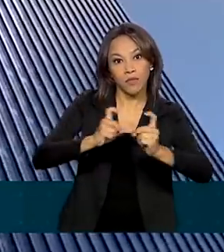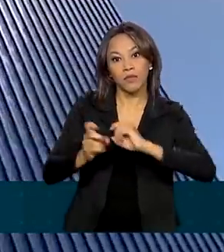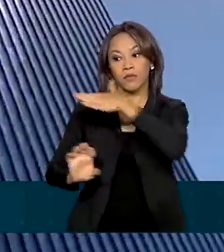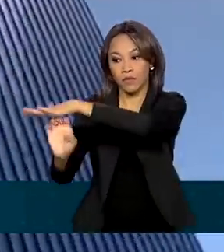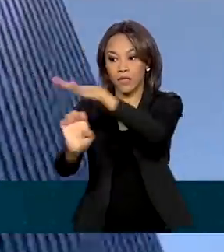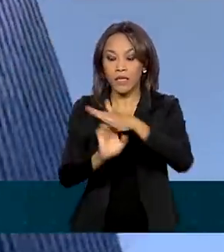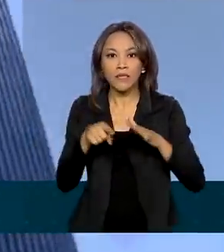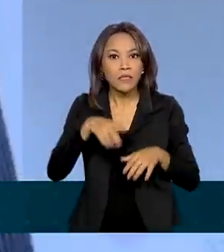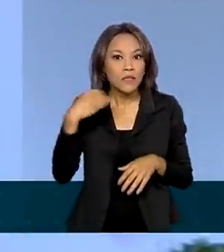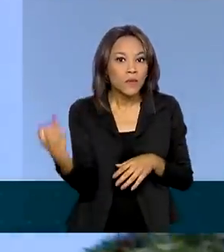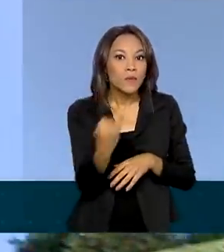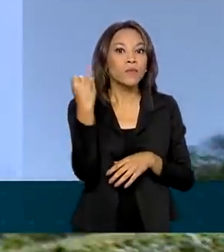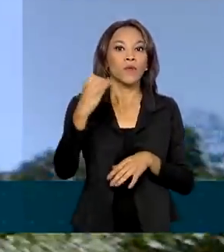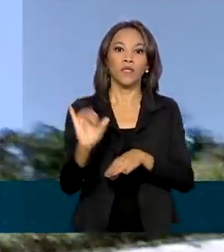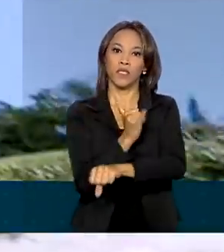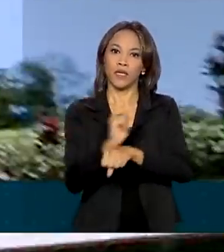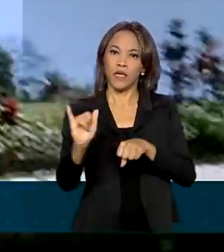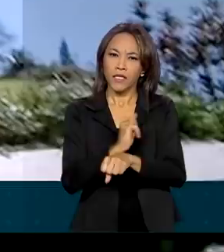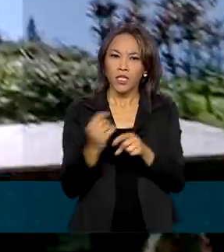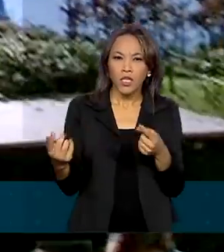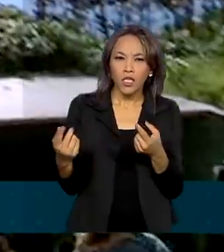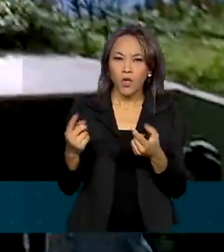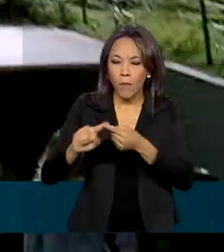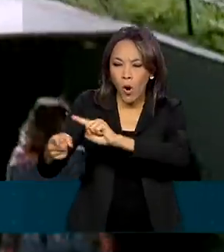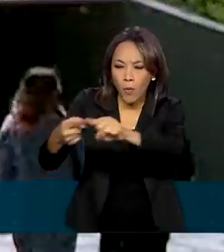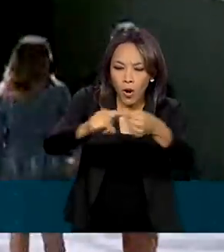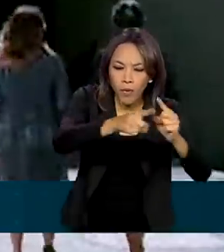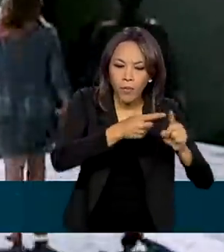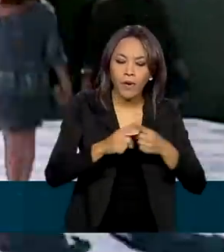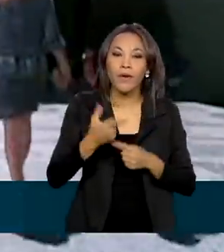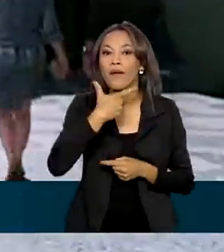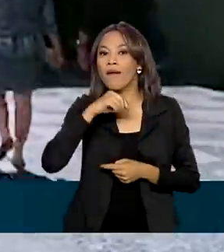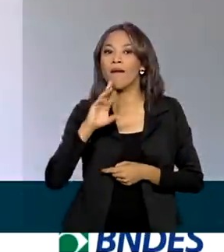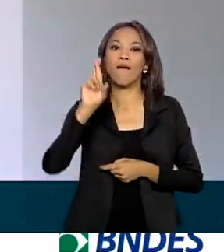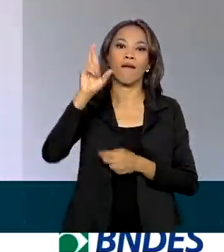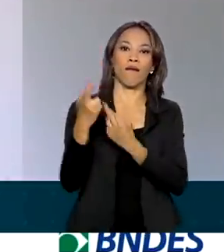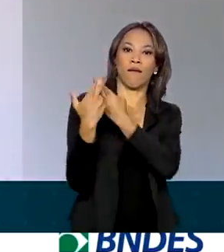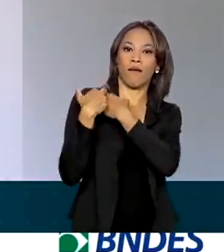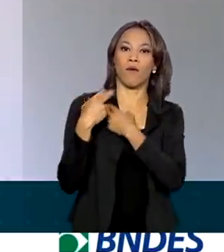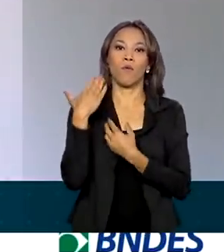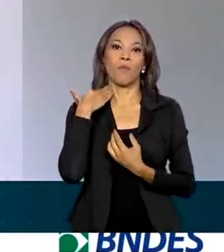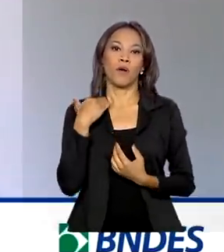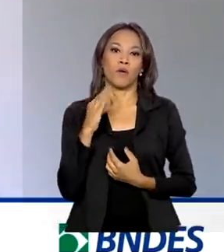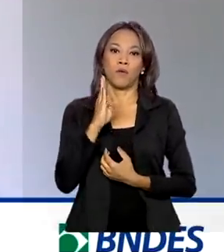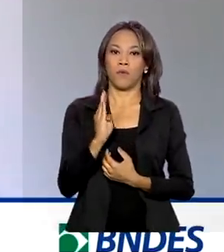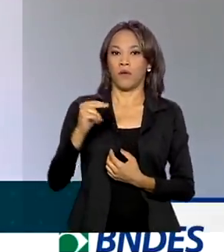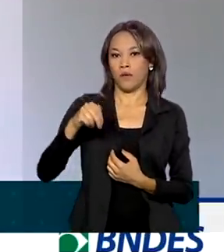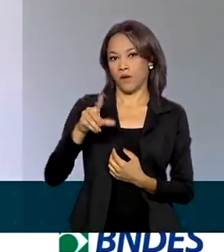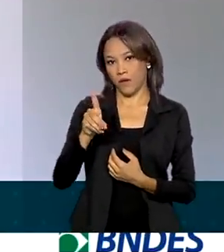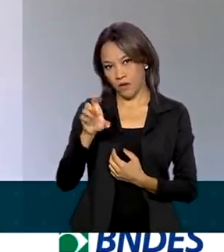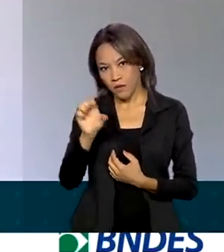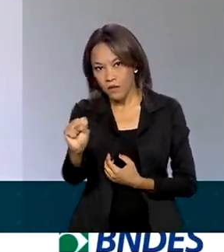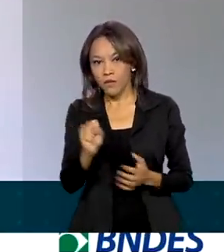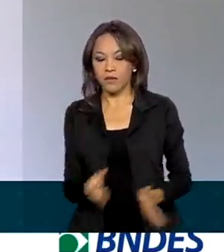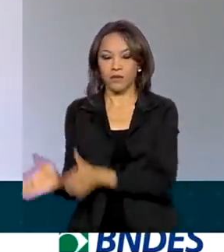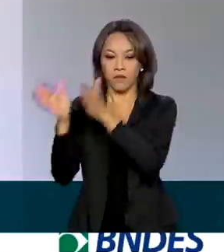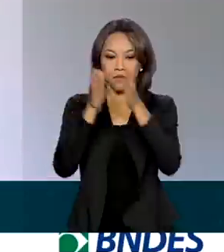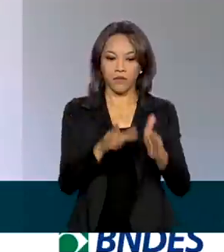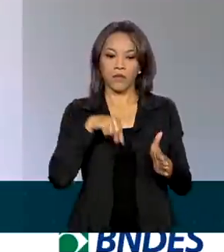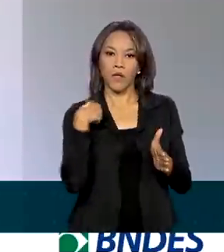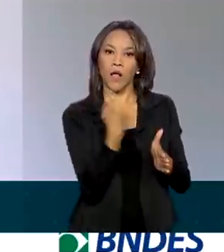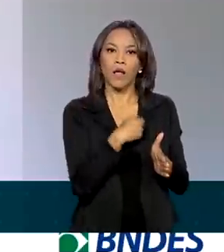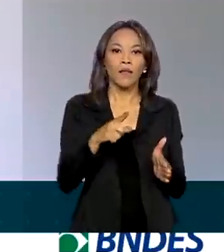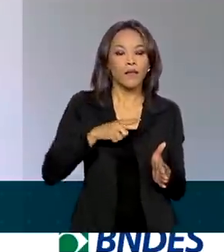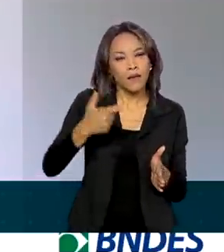setor e a articulação é feita pelo BNDES. A gente tem ciência e consciência da enorme